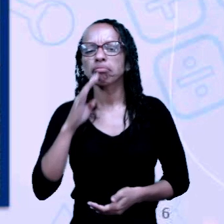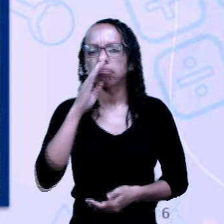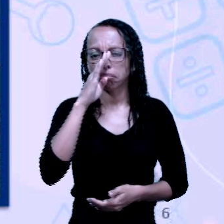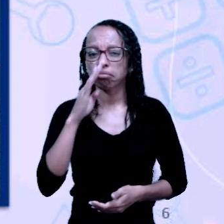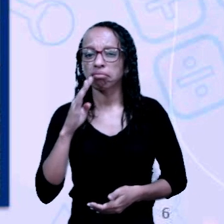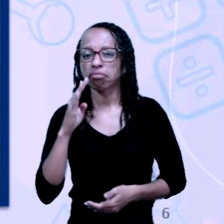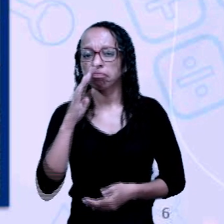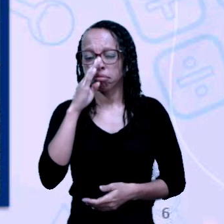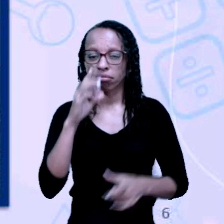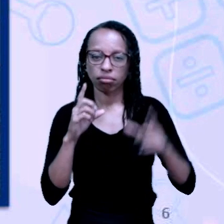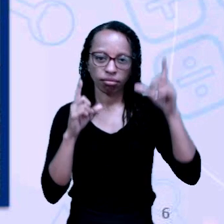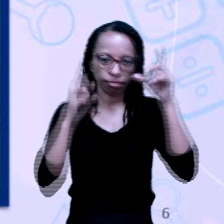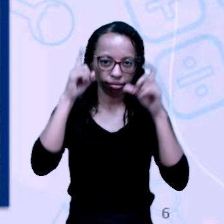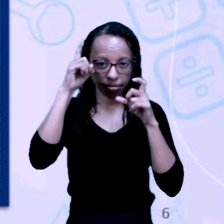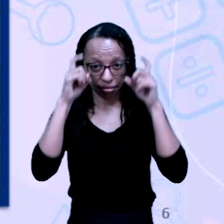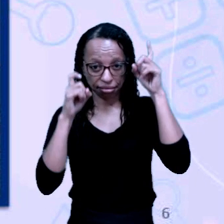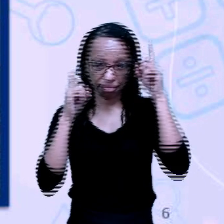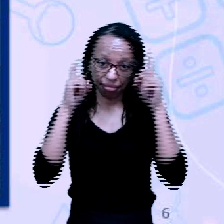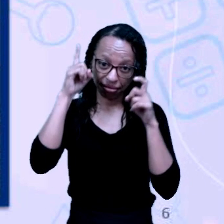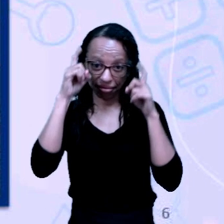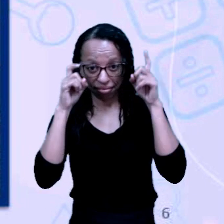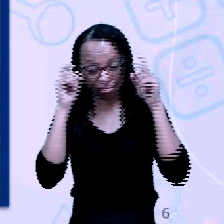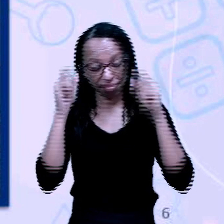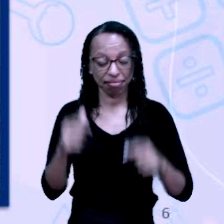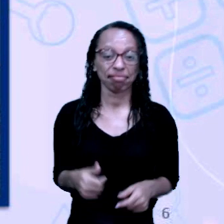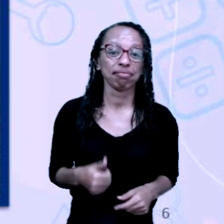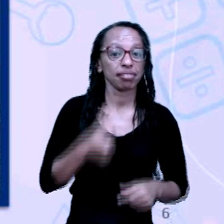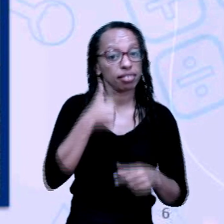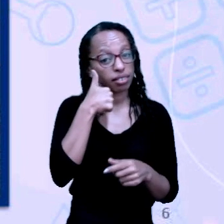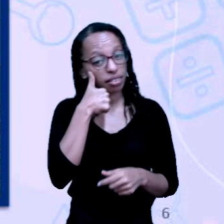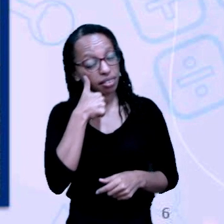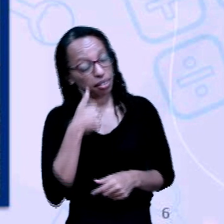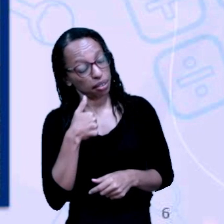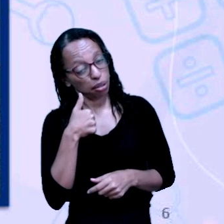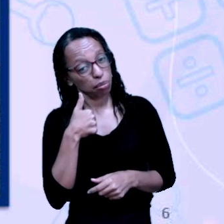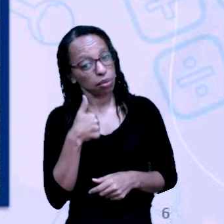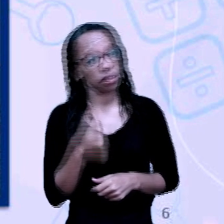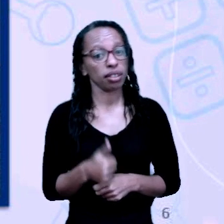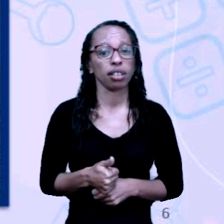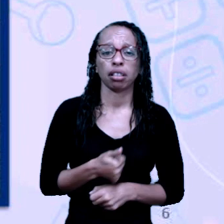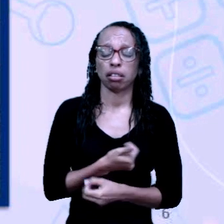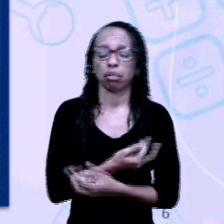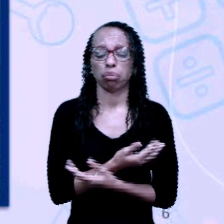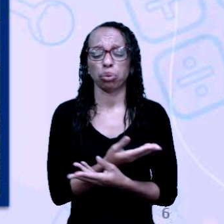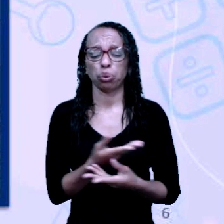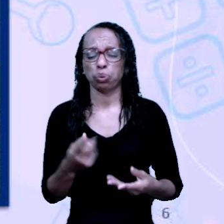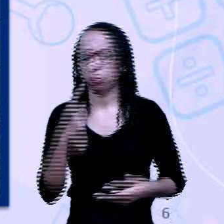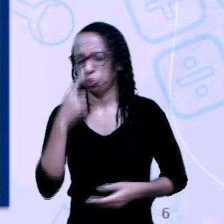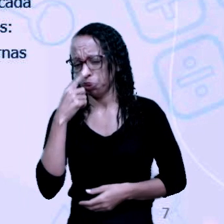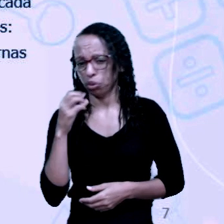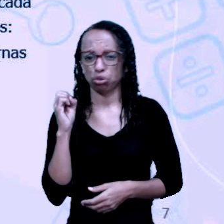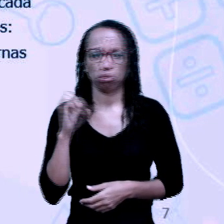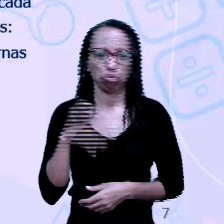as expressões exageradas da senhora, a quantidade também de lixo ao redor dessa casa.